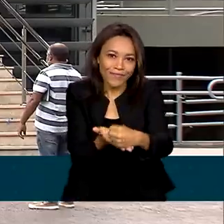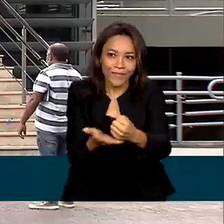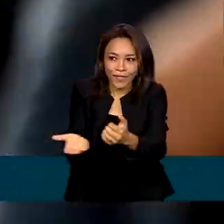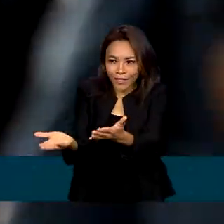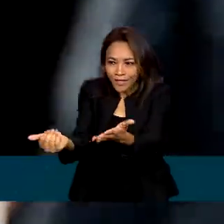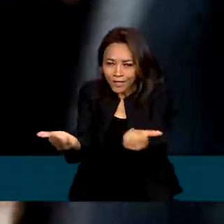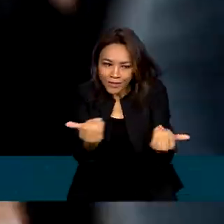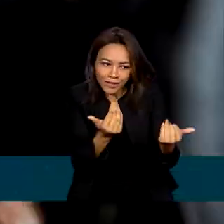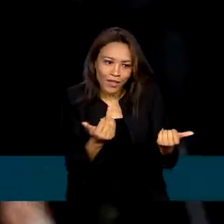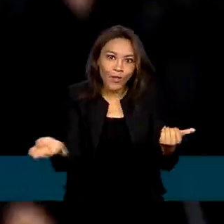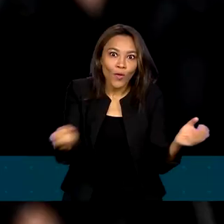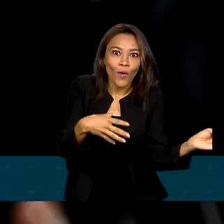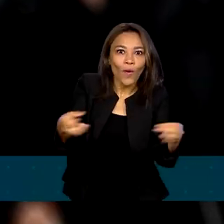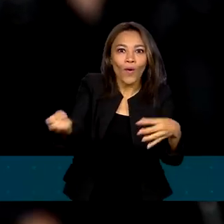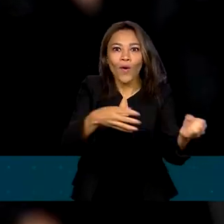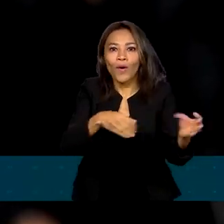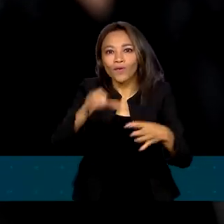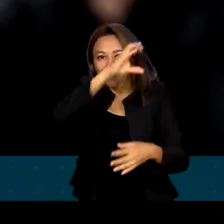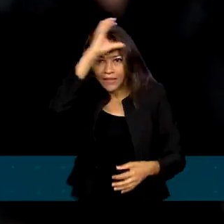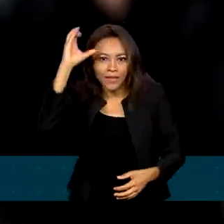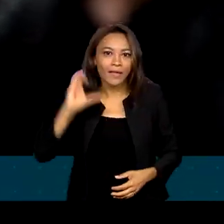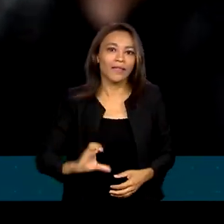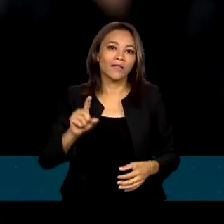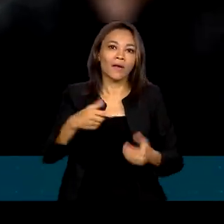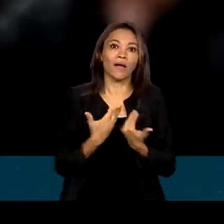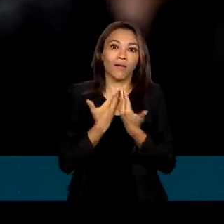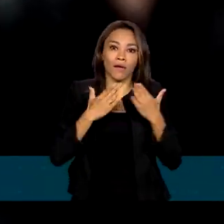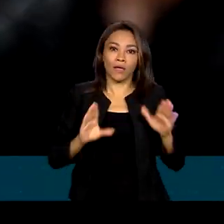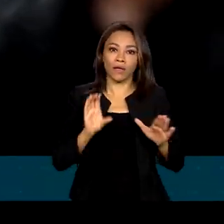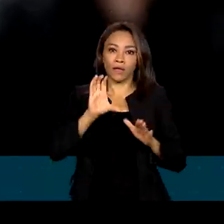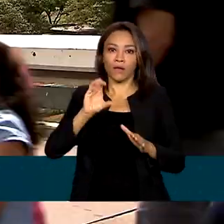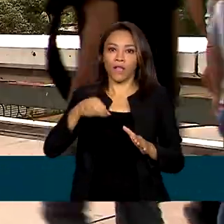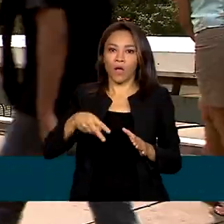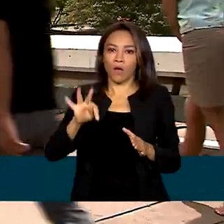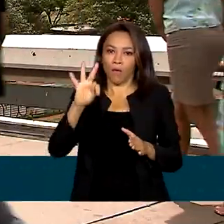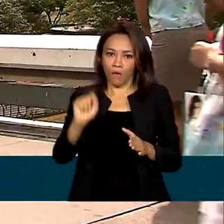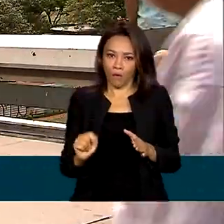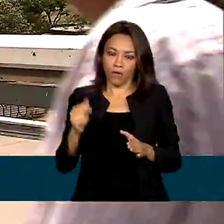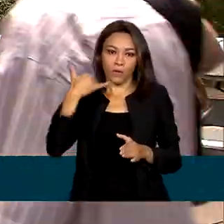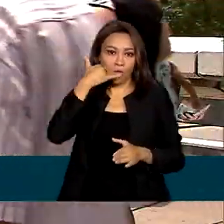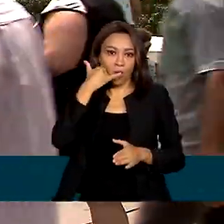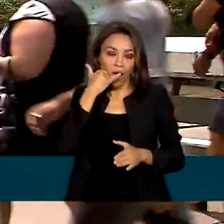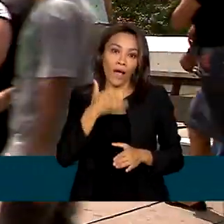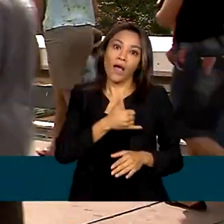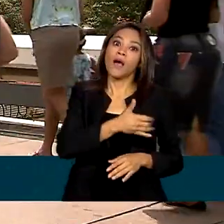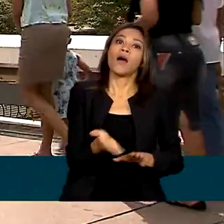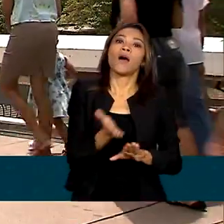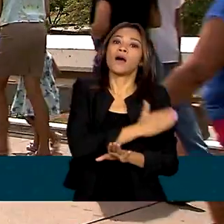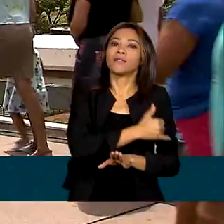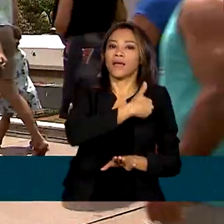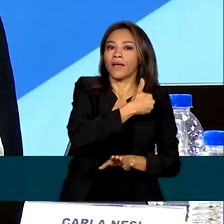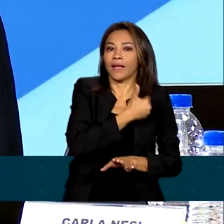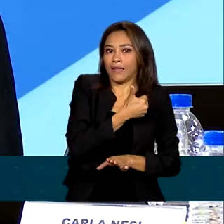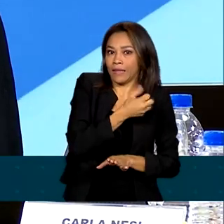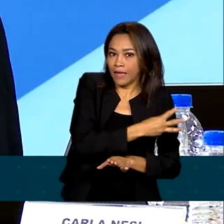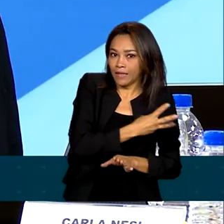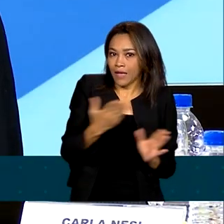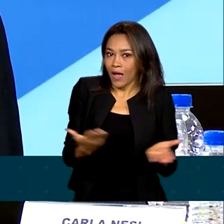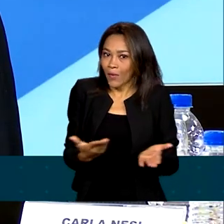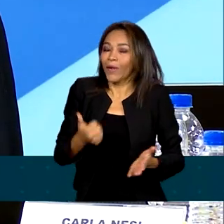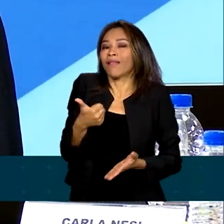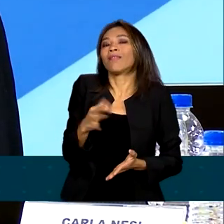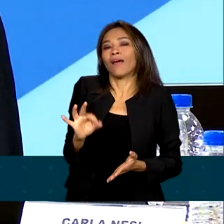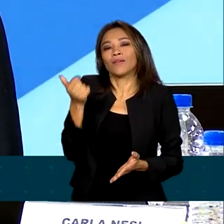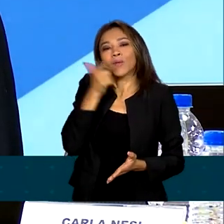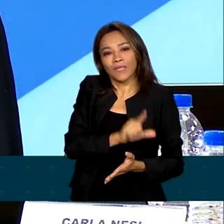clientes, anunciou que a idade mínima para a abertura da conta pelo celular reduziu de 13 para 10 anos. Estamos